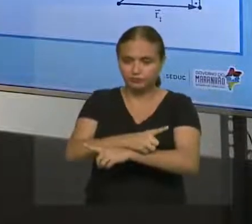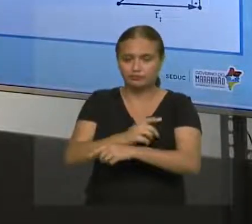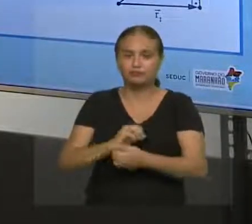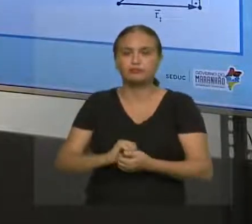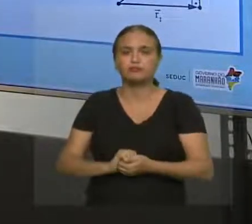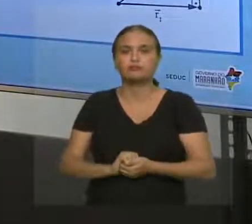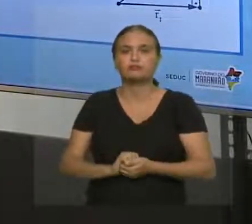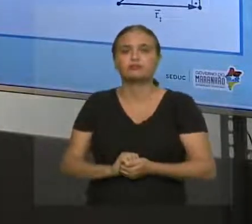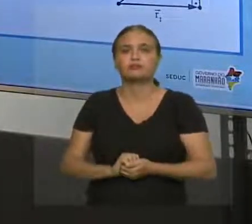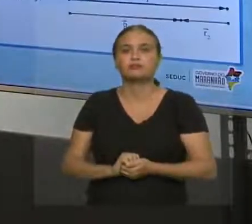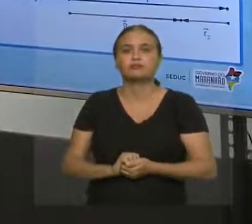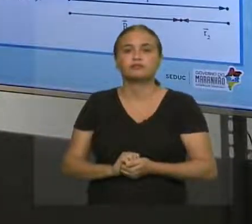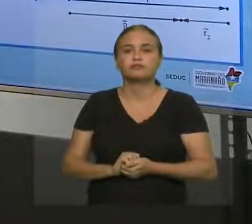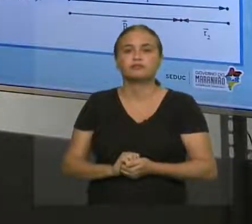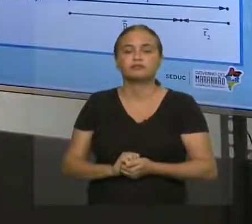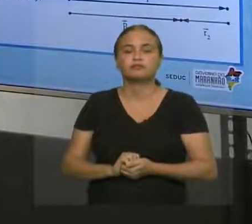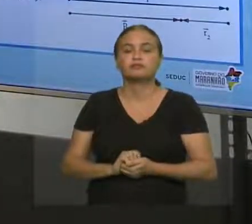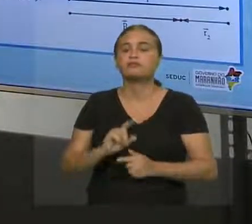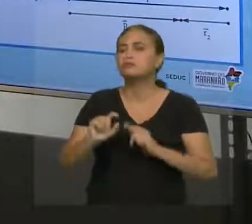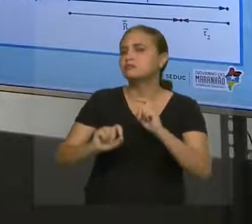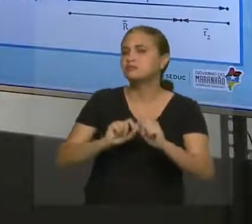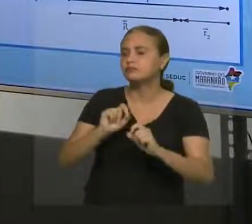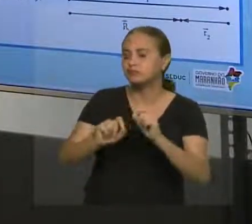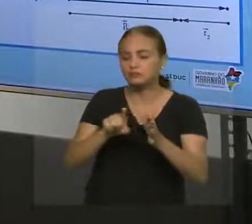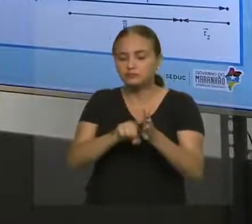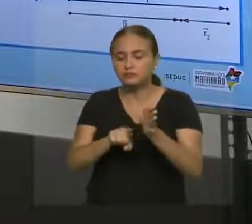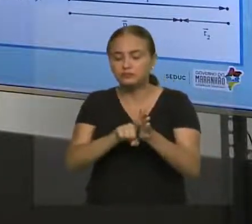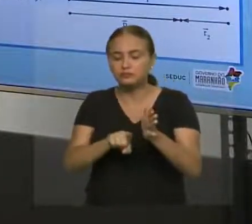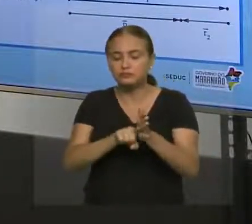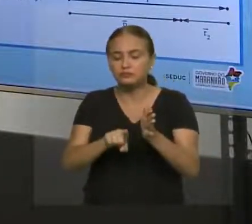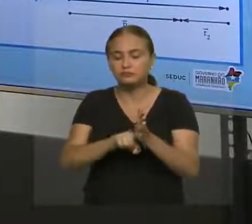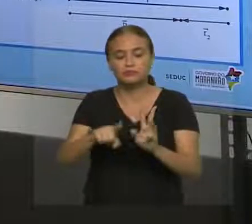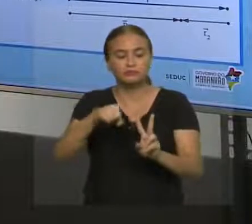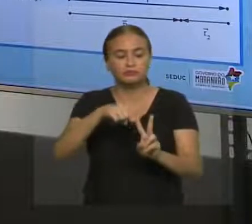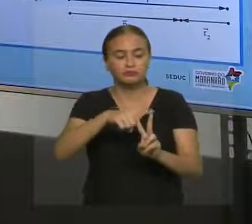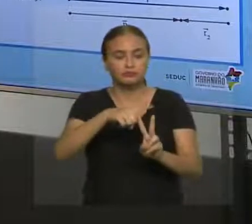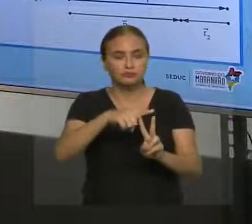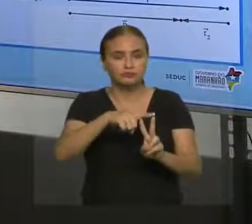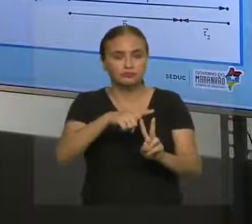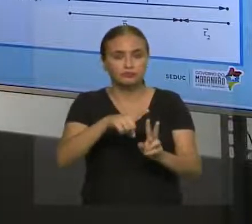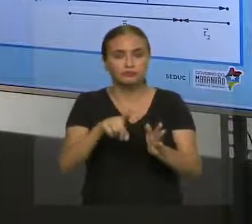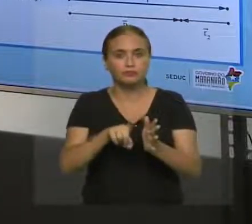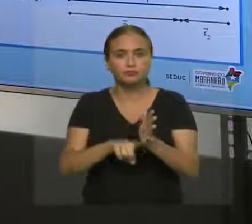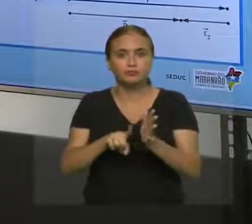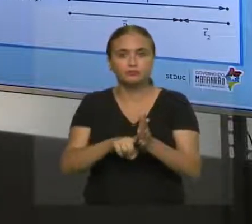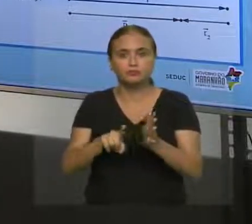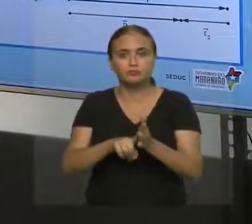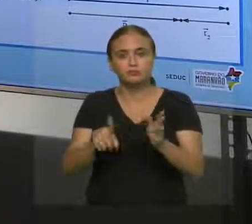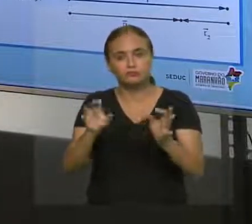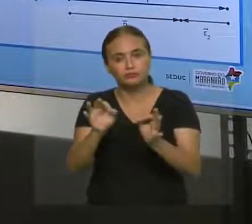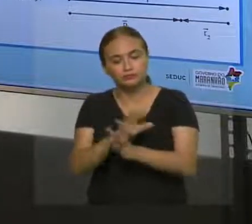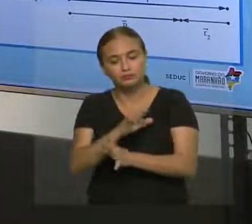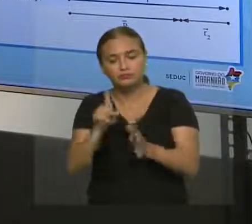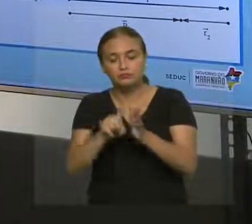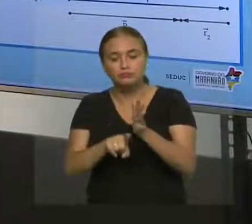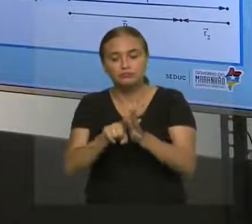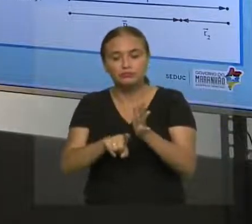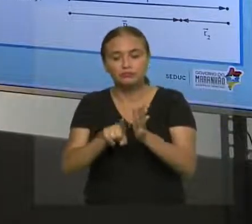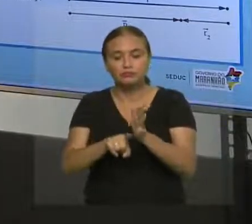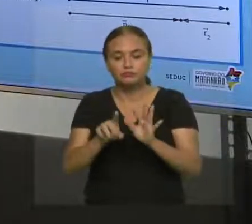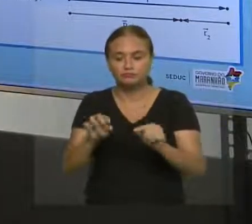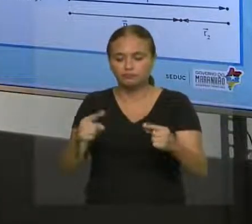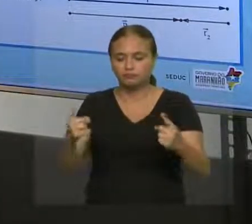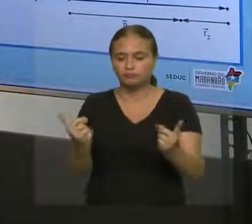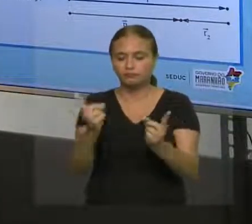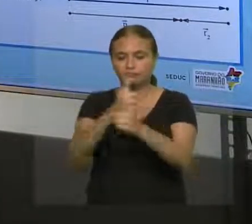vai acontecer? Você vai fazer a subtração entre esses vetores. Pede-se a soma, porém você acaba fazendo uma subtração, porque eles estão em